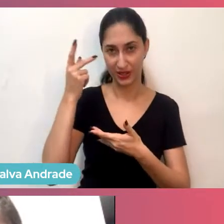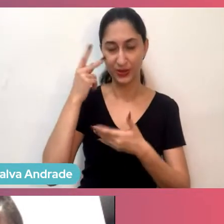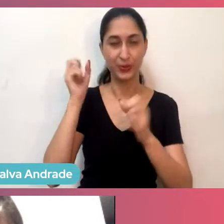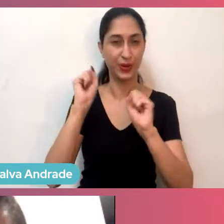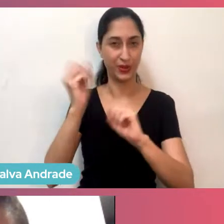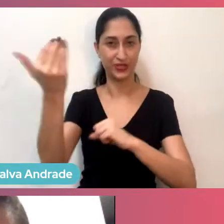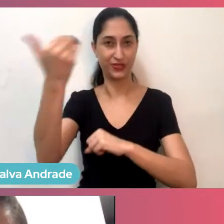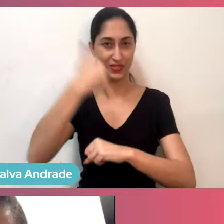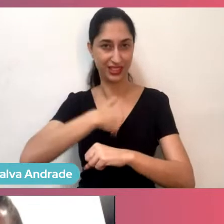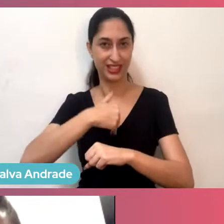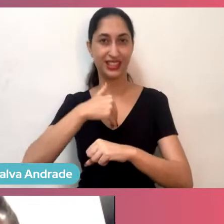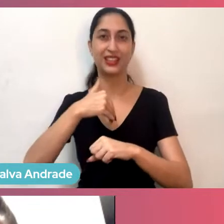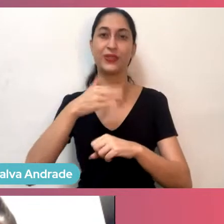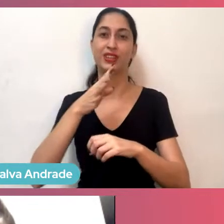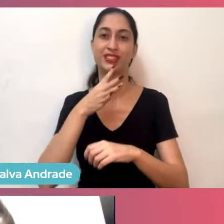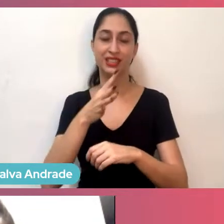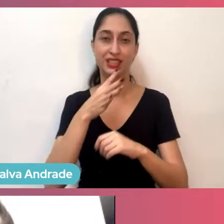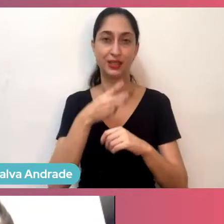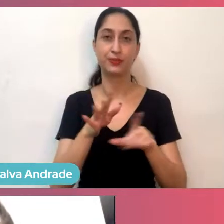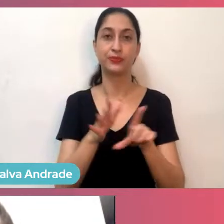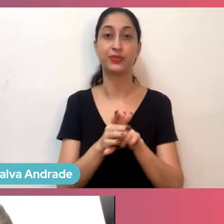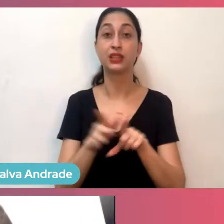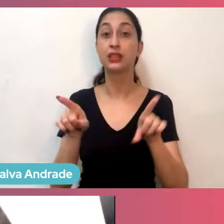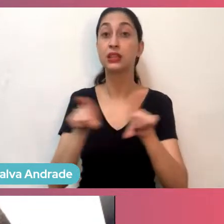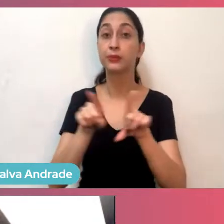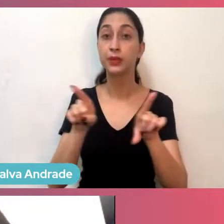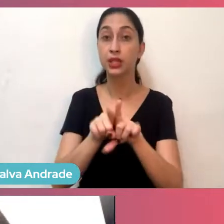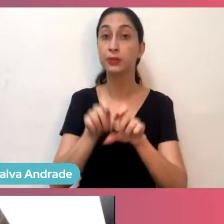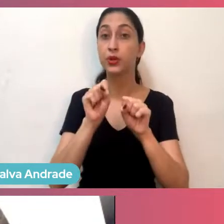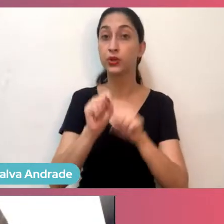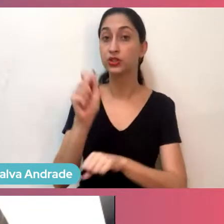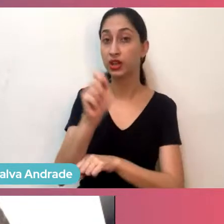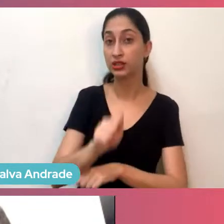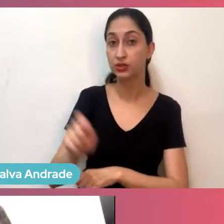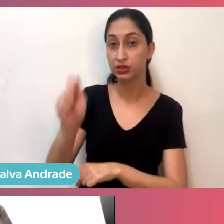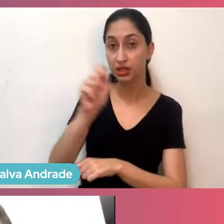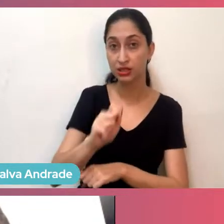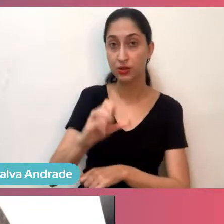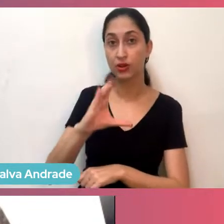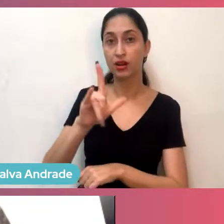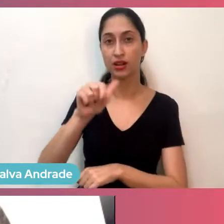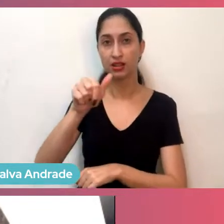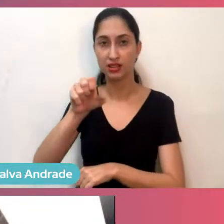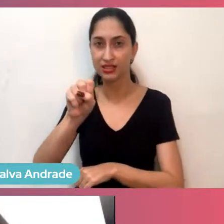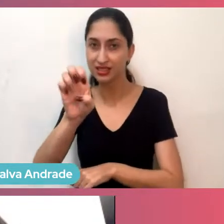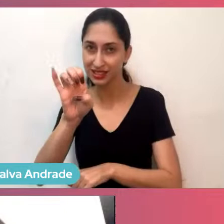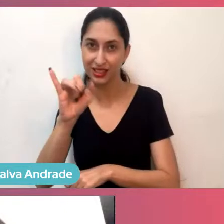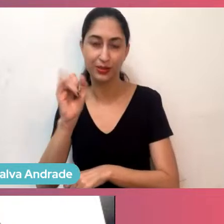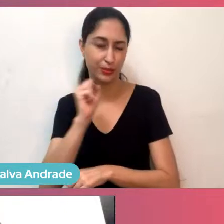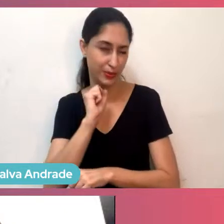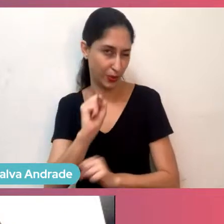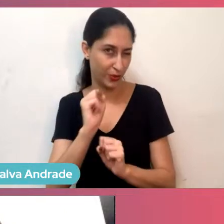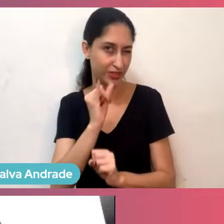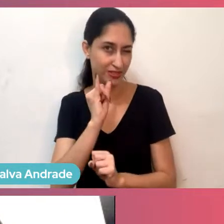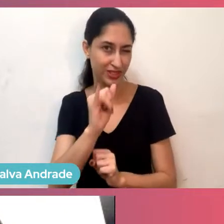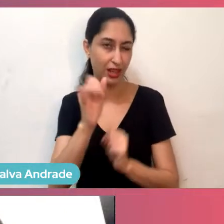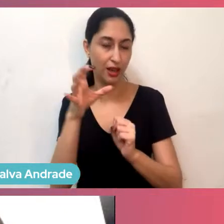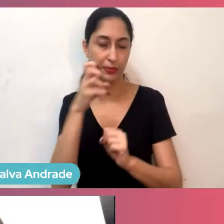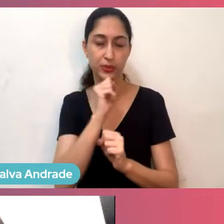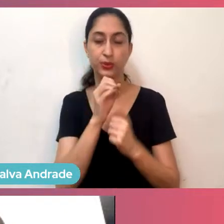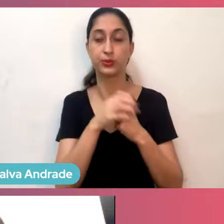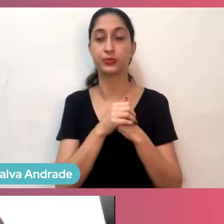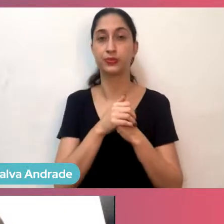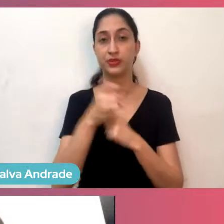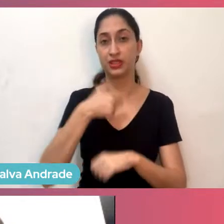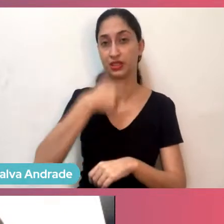E deixo o convite também para participar das nossas associações de classe. Eu vou dar só esse recadinho, só, Adelino, rapidinho. Eu